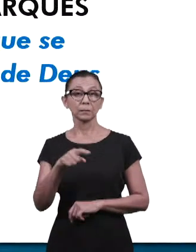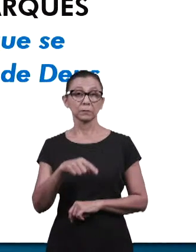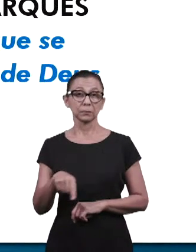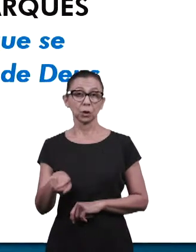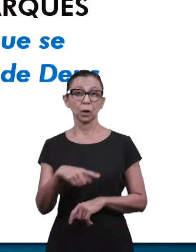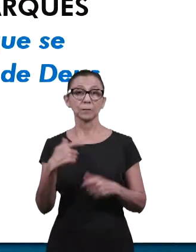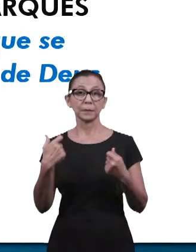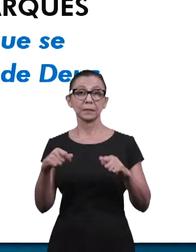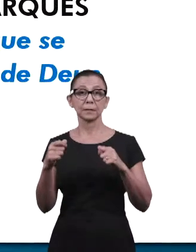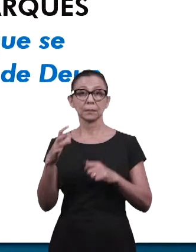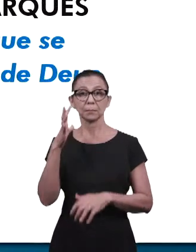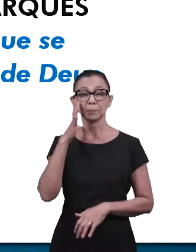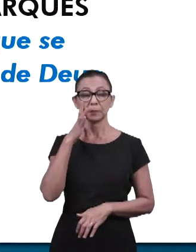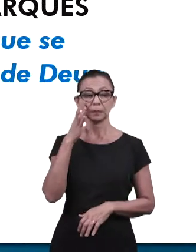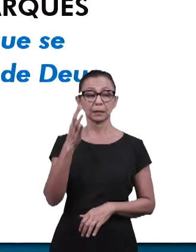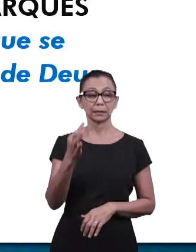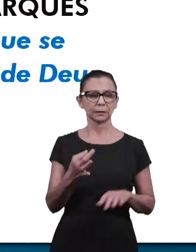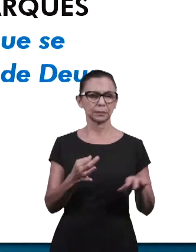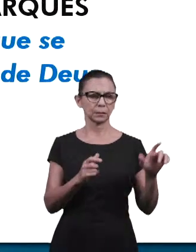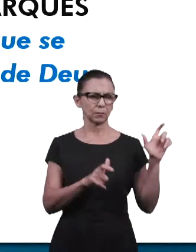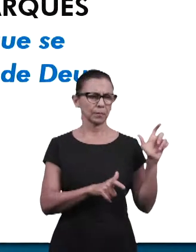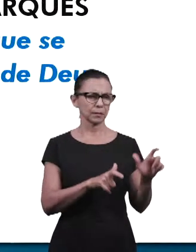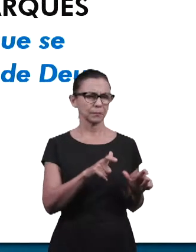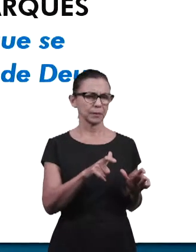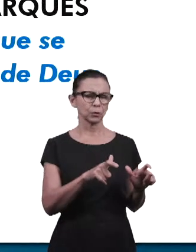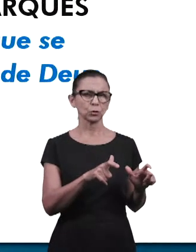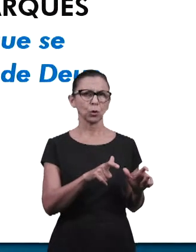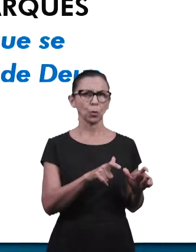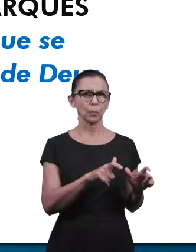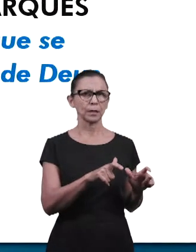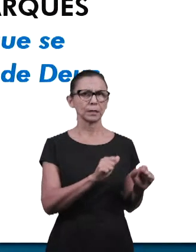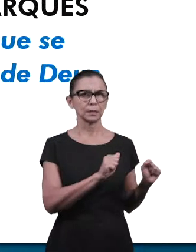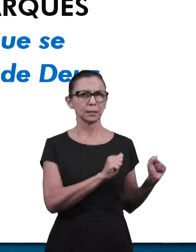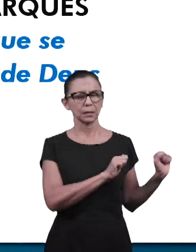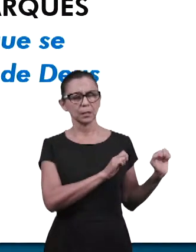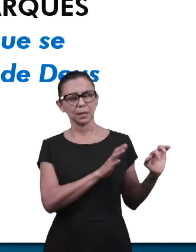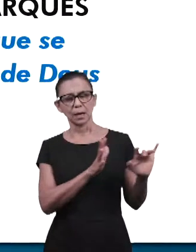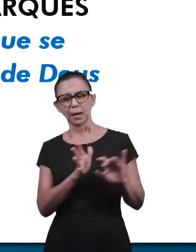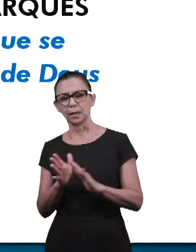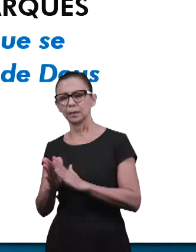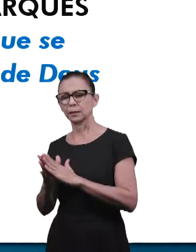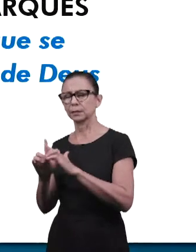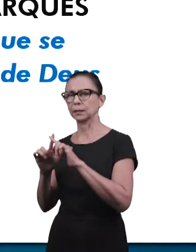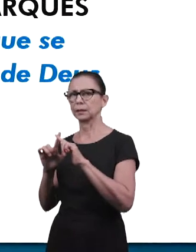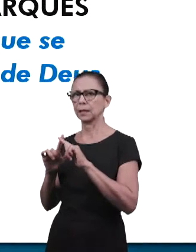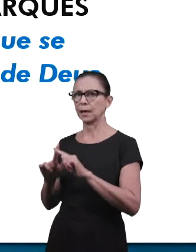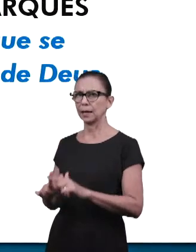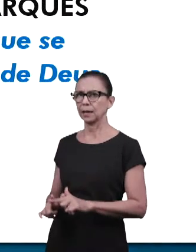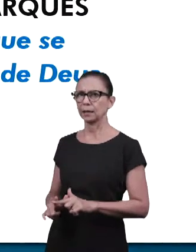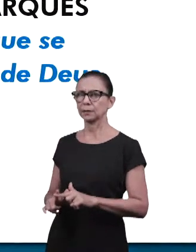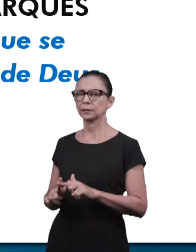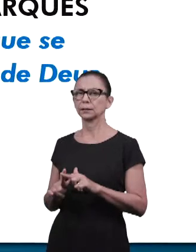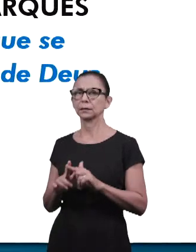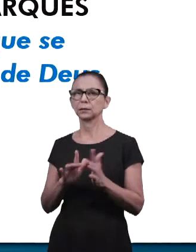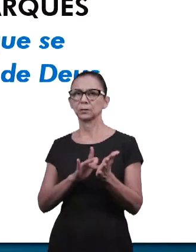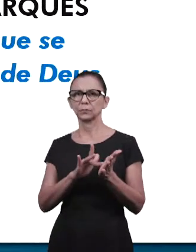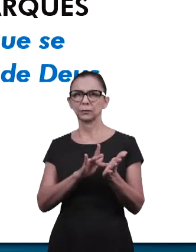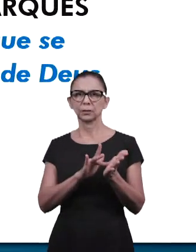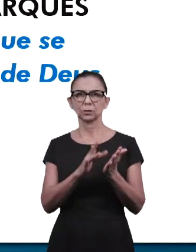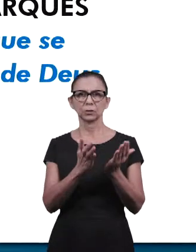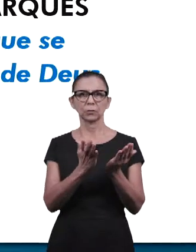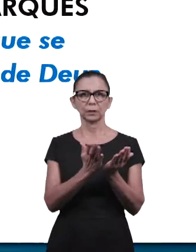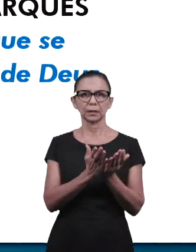devemos estar atentos aos homens ímpios que se introduzem no nosso meio, que convertem em dissolução a graça de Deus